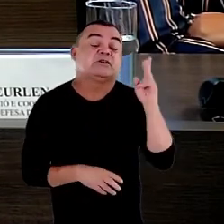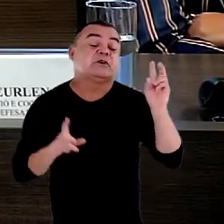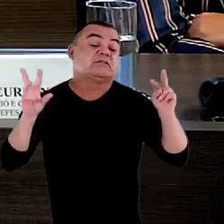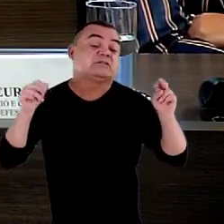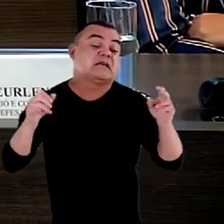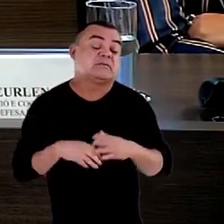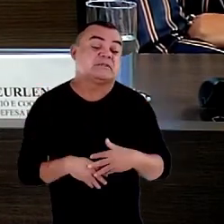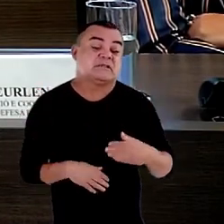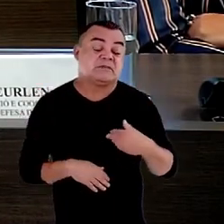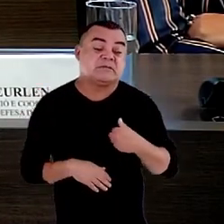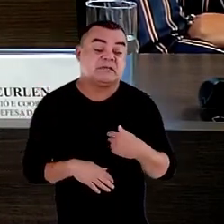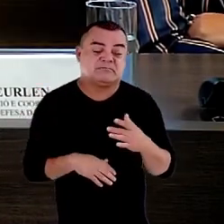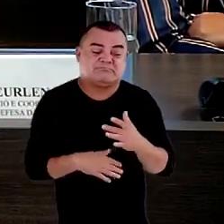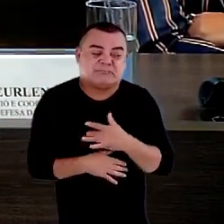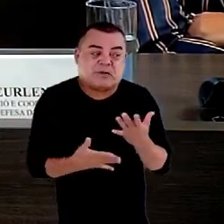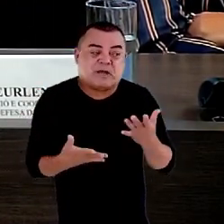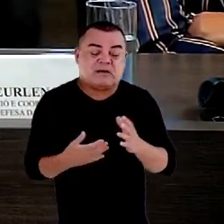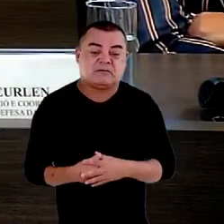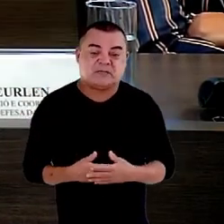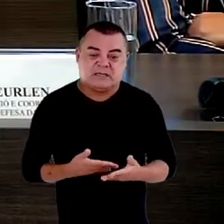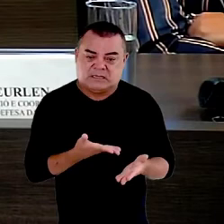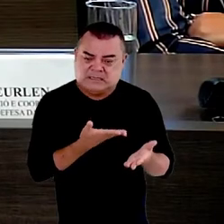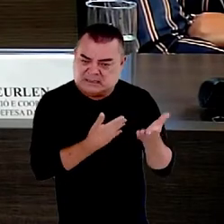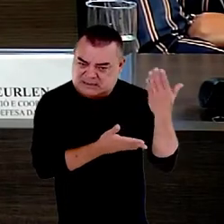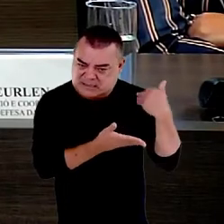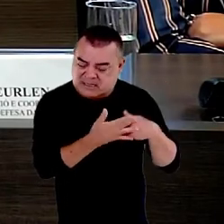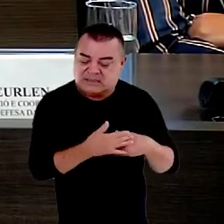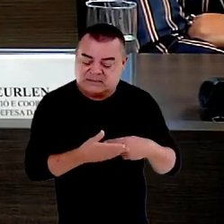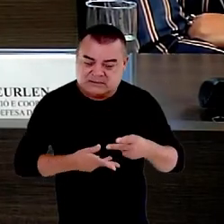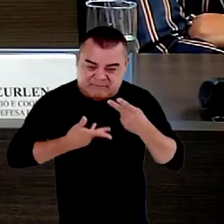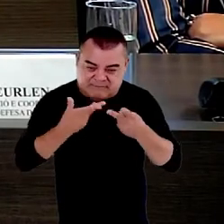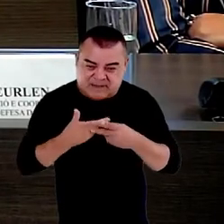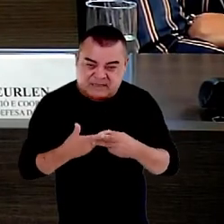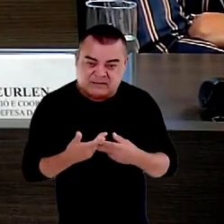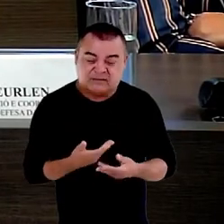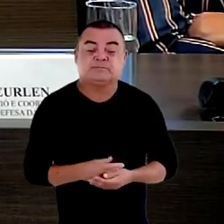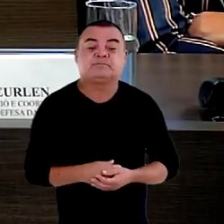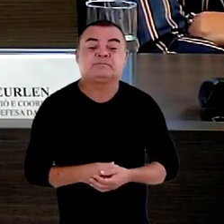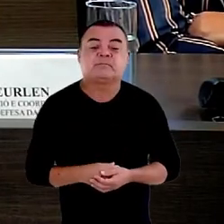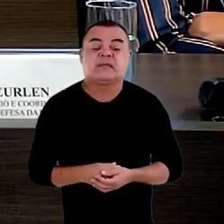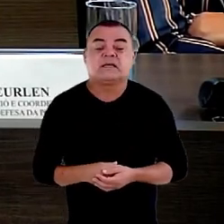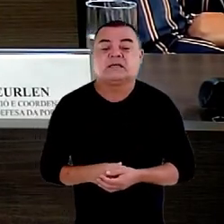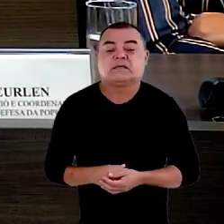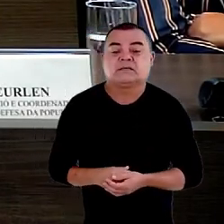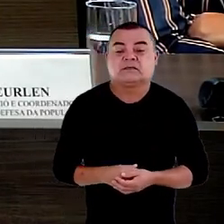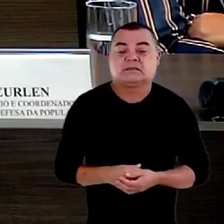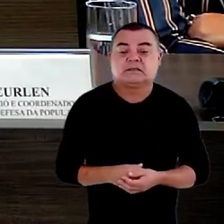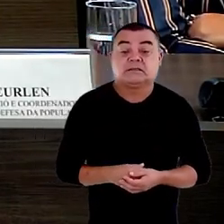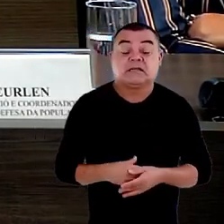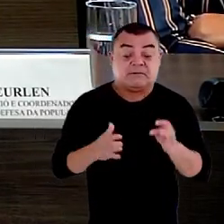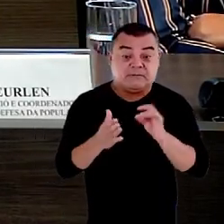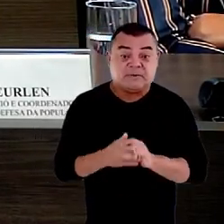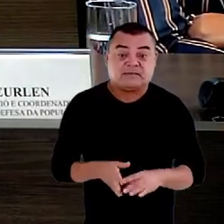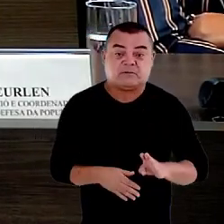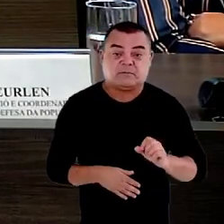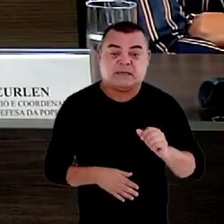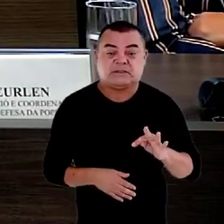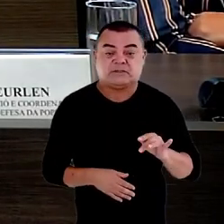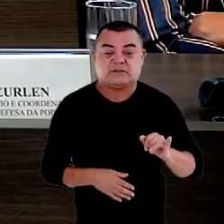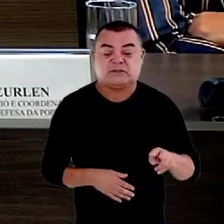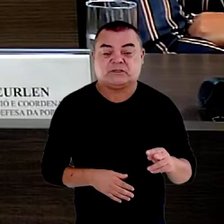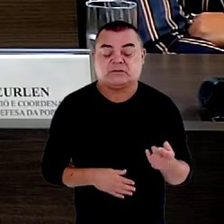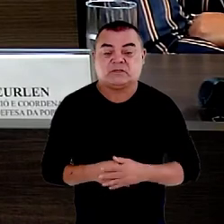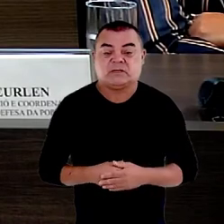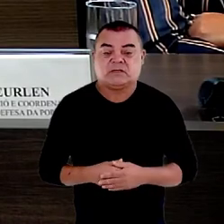que me tocaram na fala dos meus antecessores inicialmente a afirmação tocante do Betinho de que o